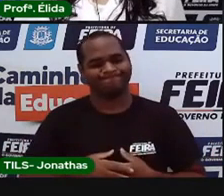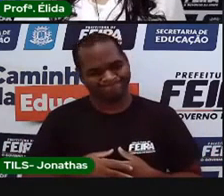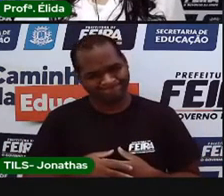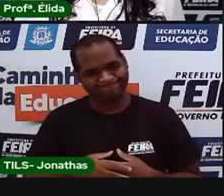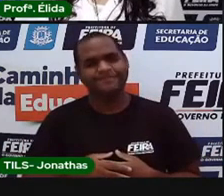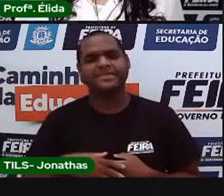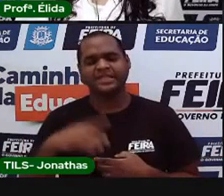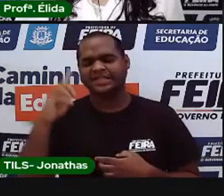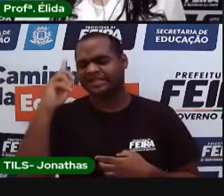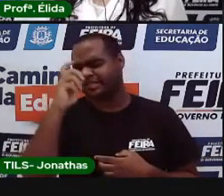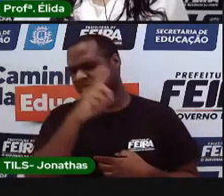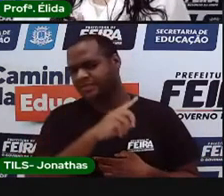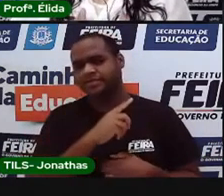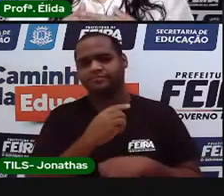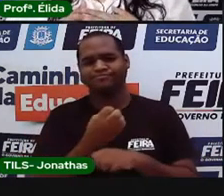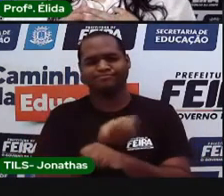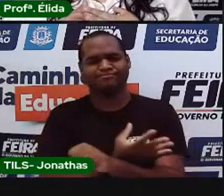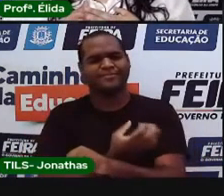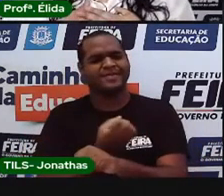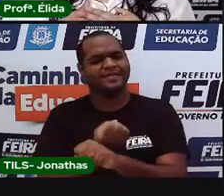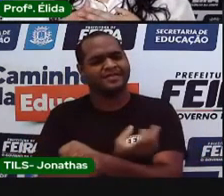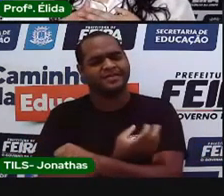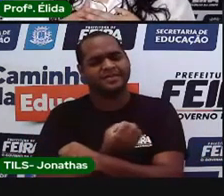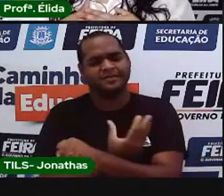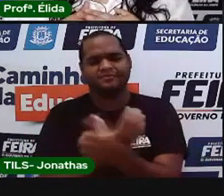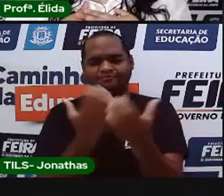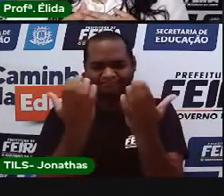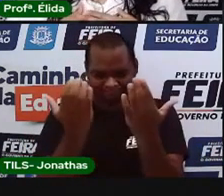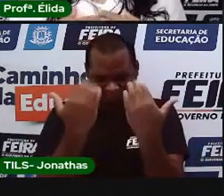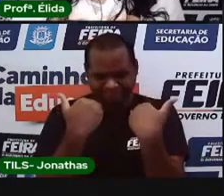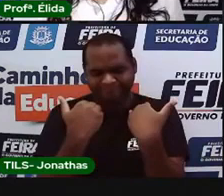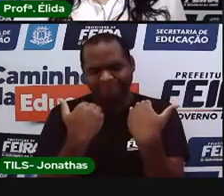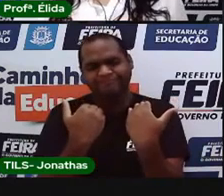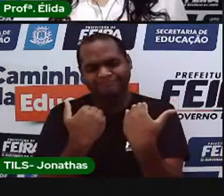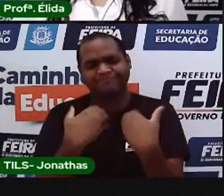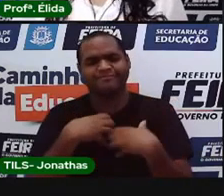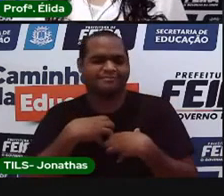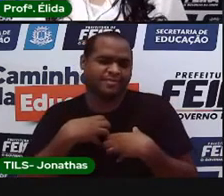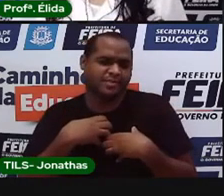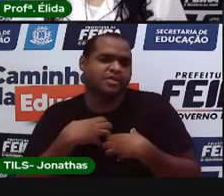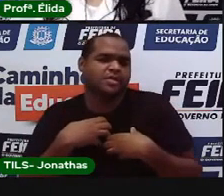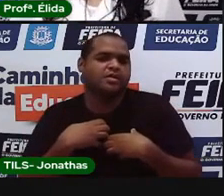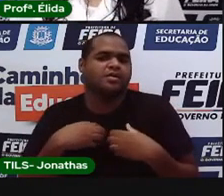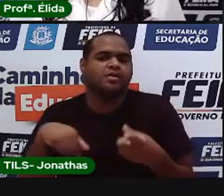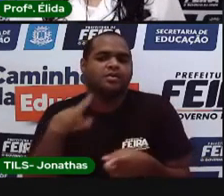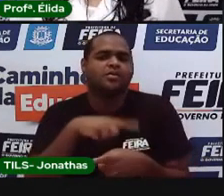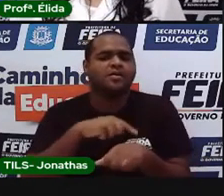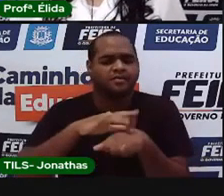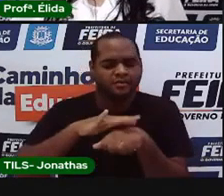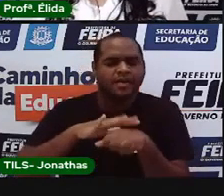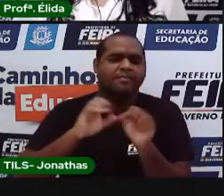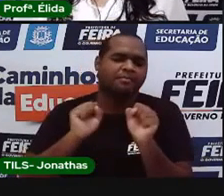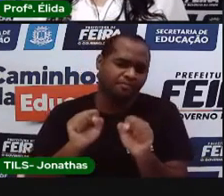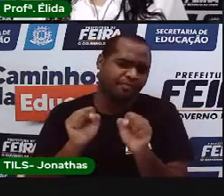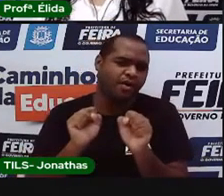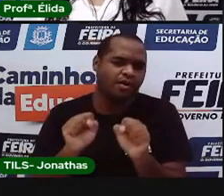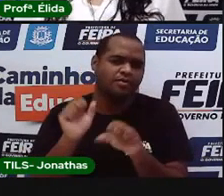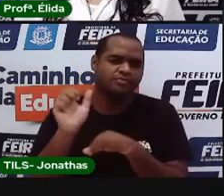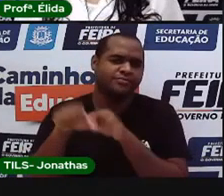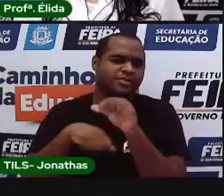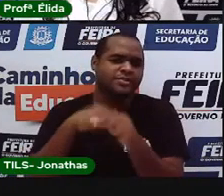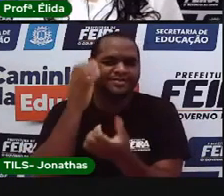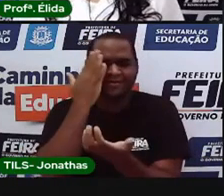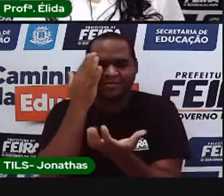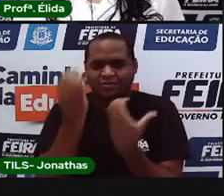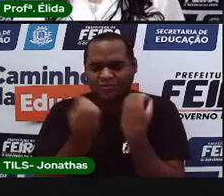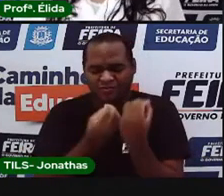E isso tudo mexe muito com as nossas emoções. E podemos ficar doentes por não saber